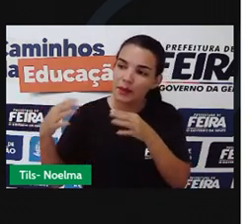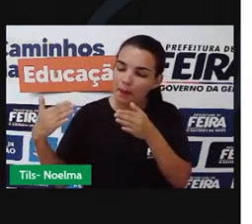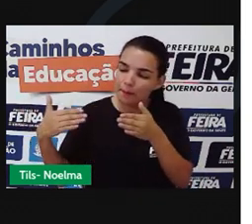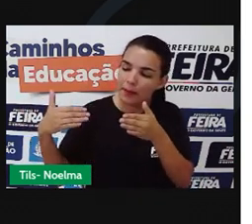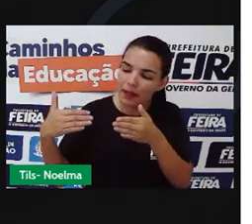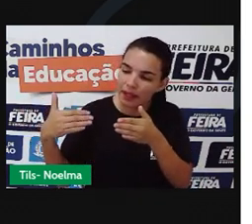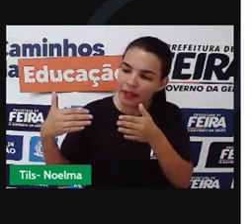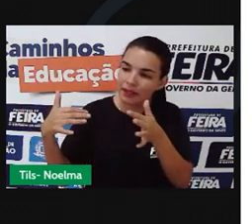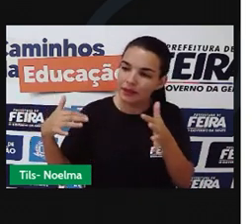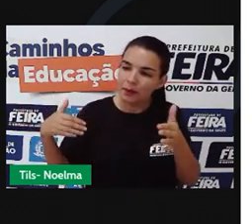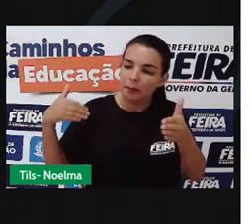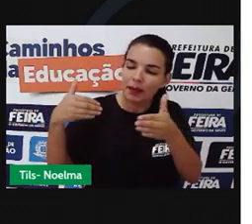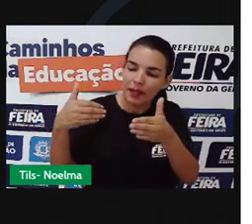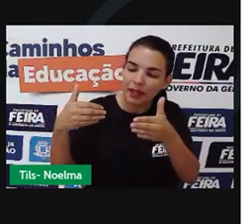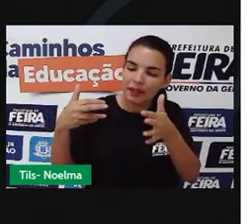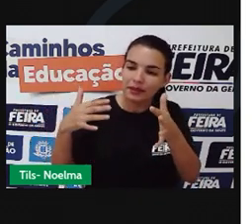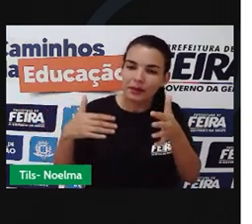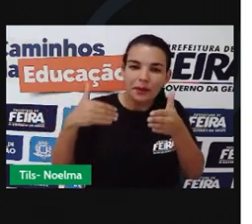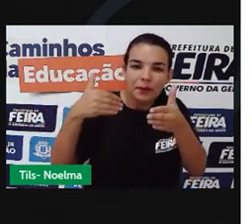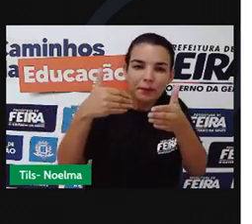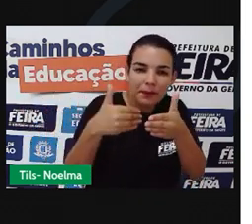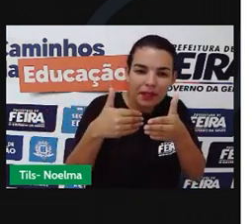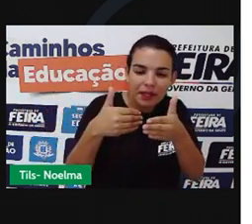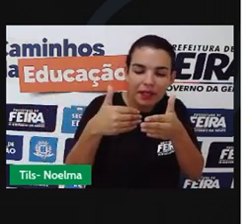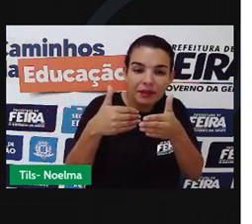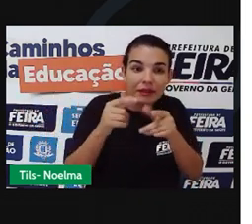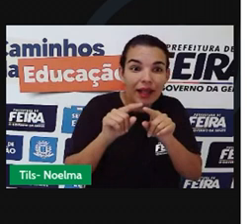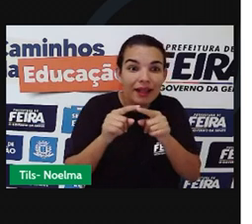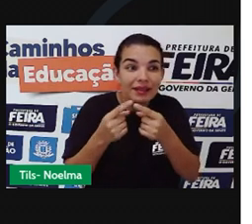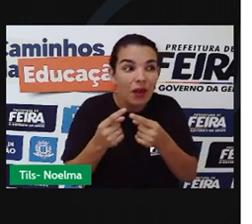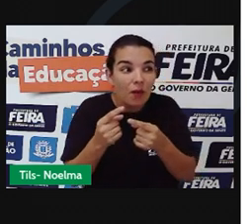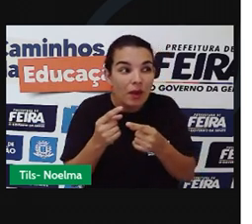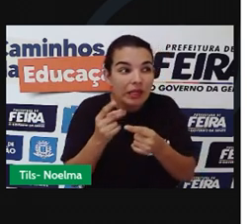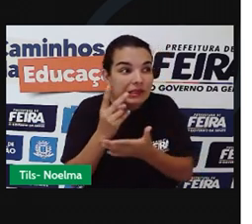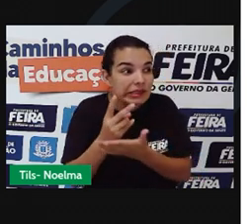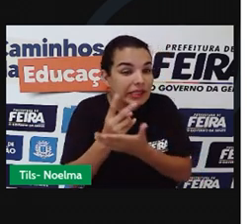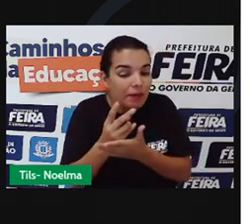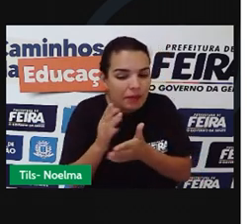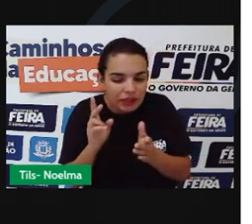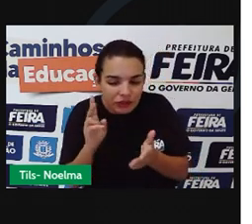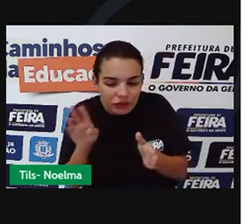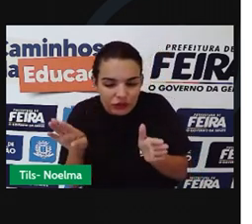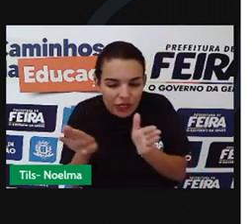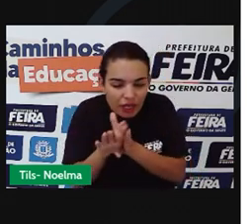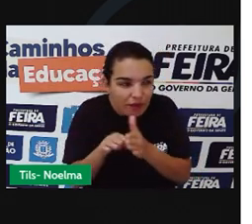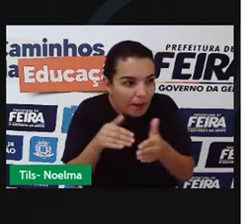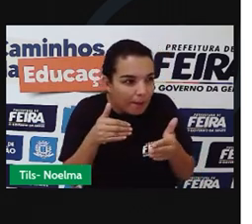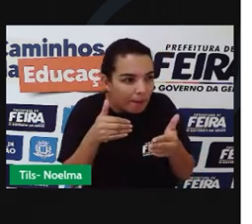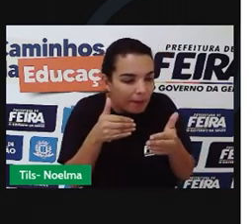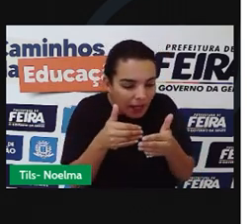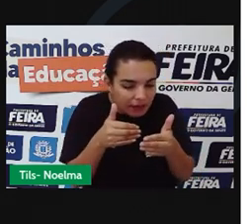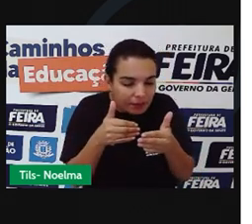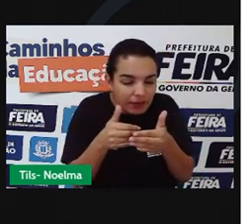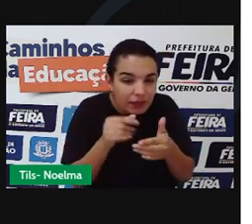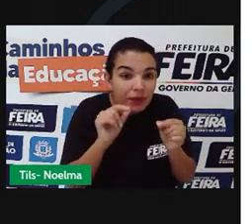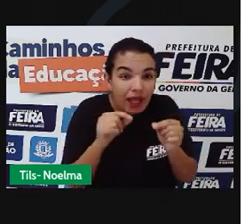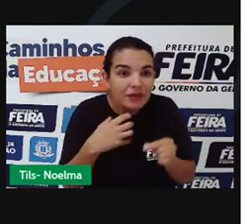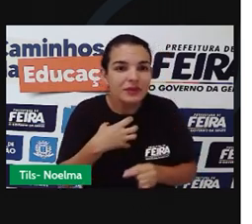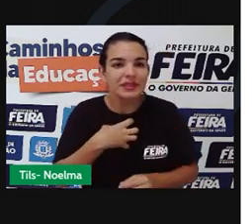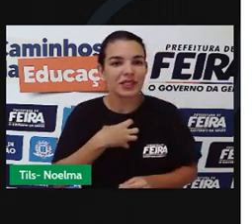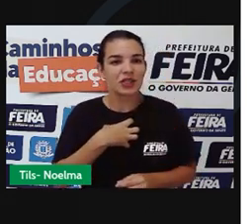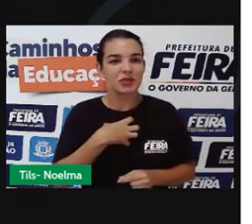mais perto, mais perto. E à medida que ele chegava mais perto, aquele sentimento crescia.